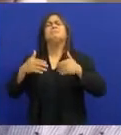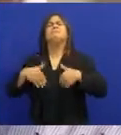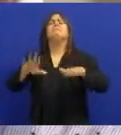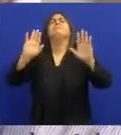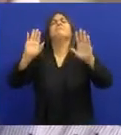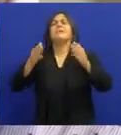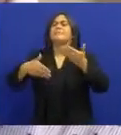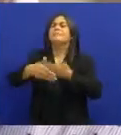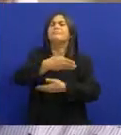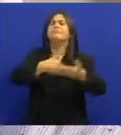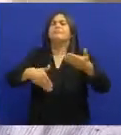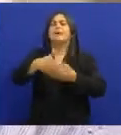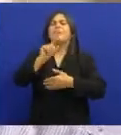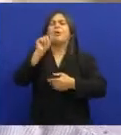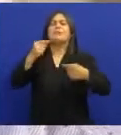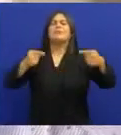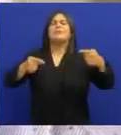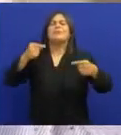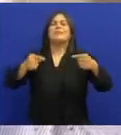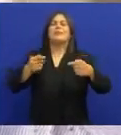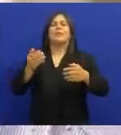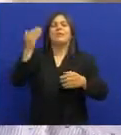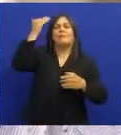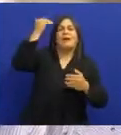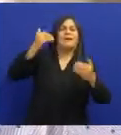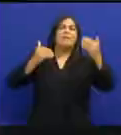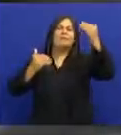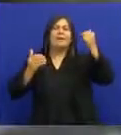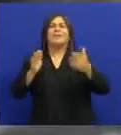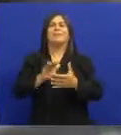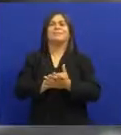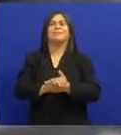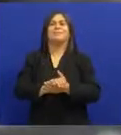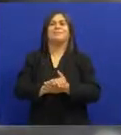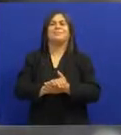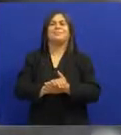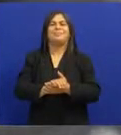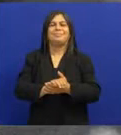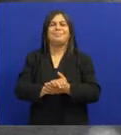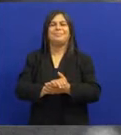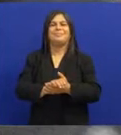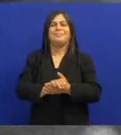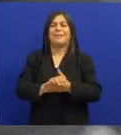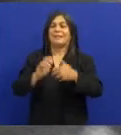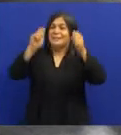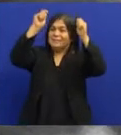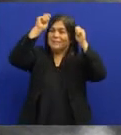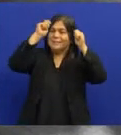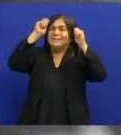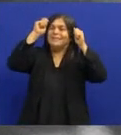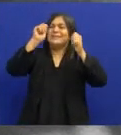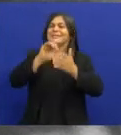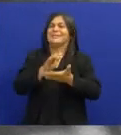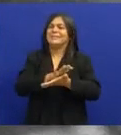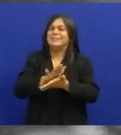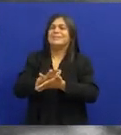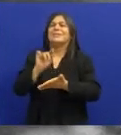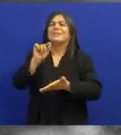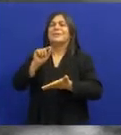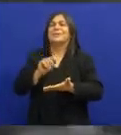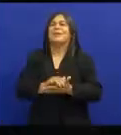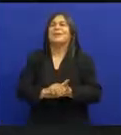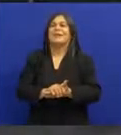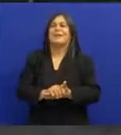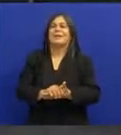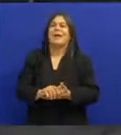foi muito A frente não Era mais uma guerra De fãs O ocaso De Jaco E de outros personagens Da música regional brasileira